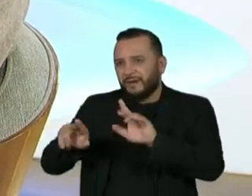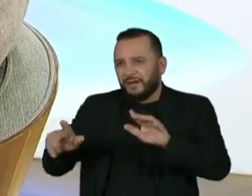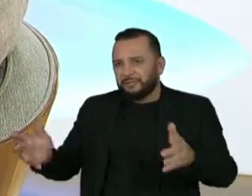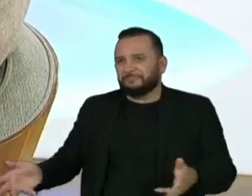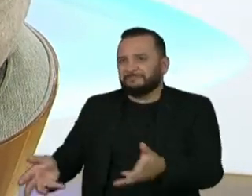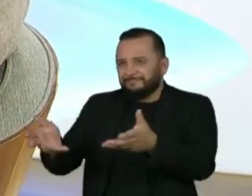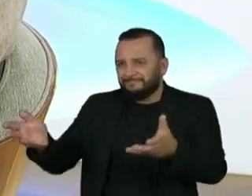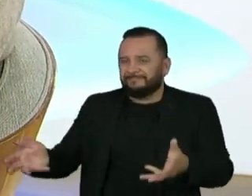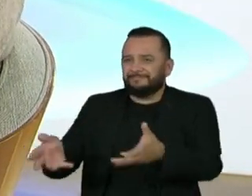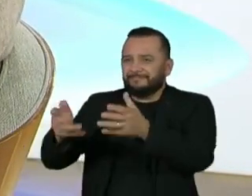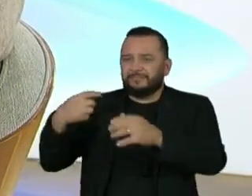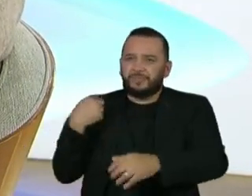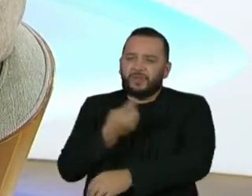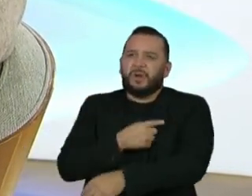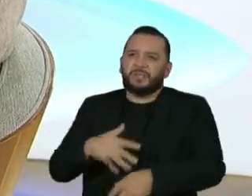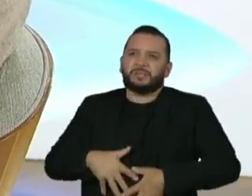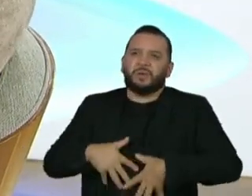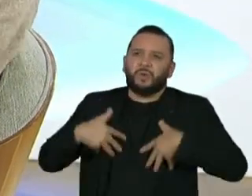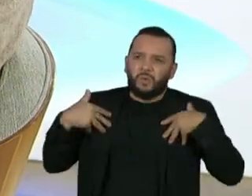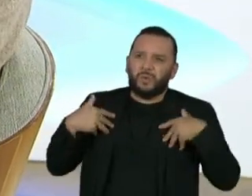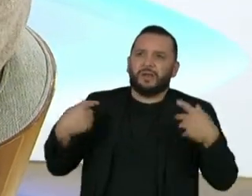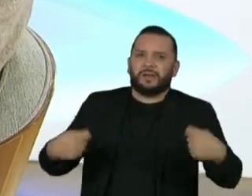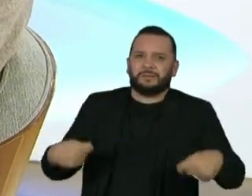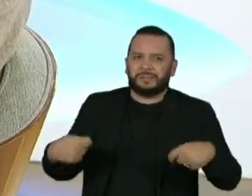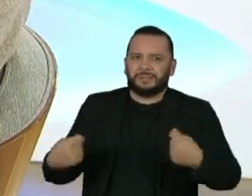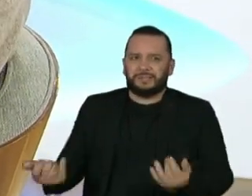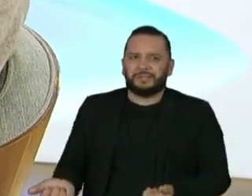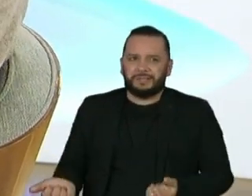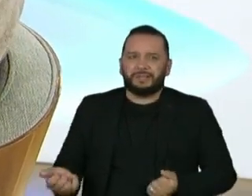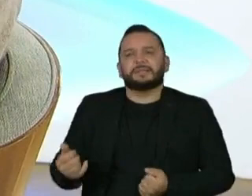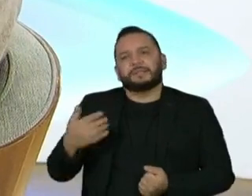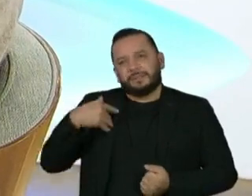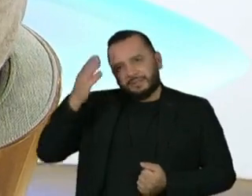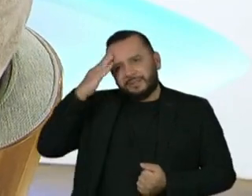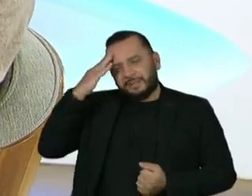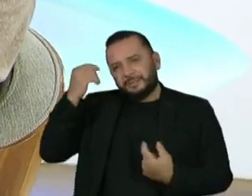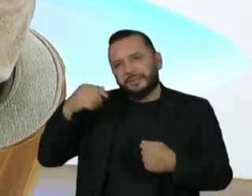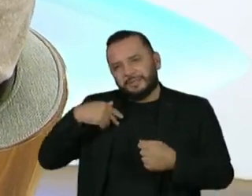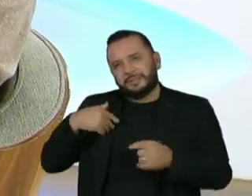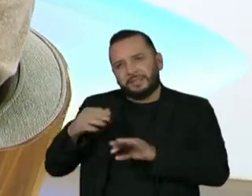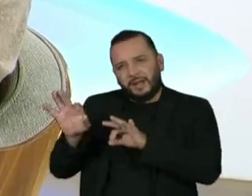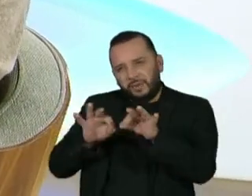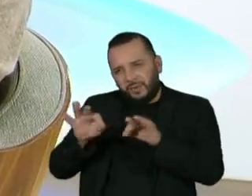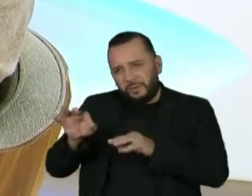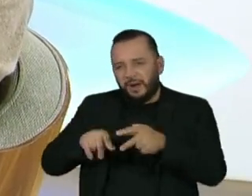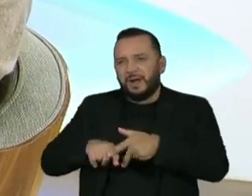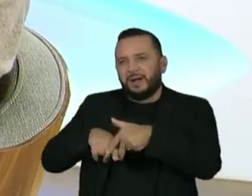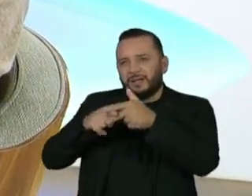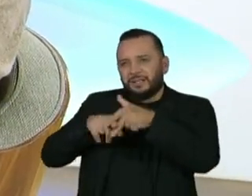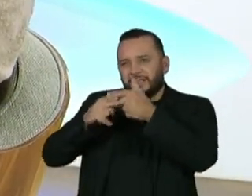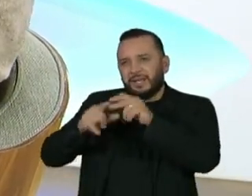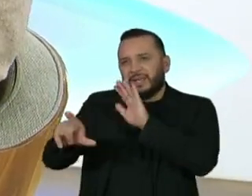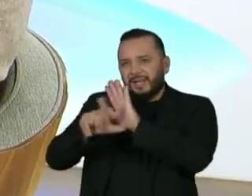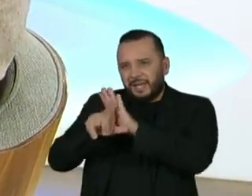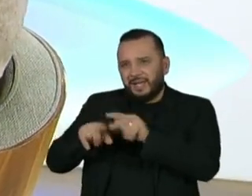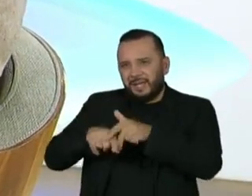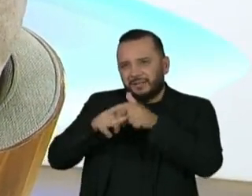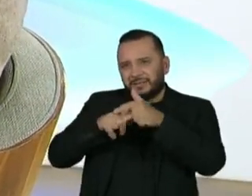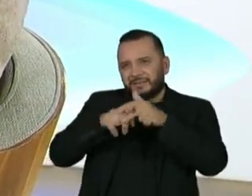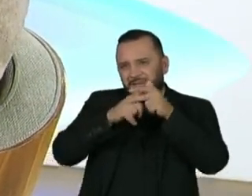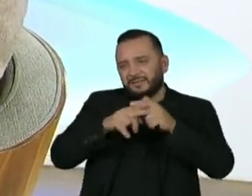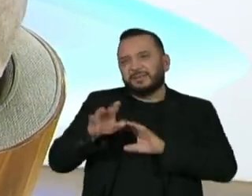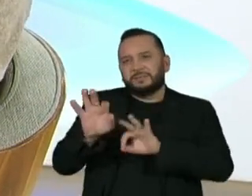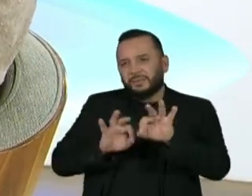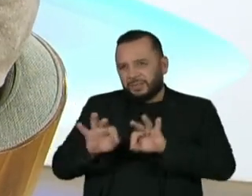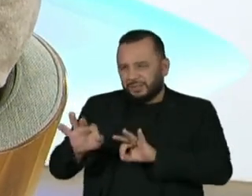gente se orgulhar, a se devia se orgulhar, porque é claro que sempre precisa de reformulação, faz parte reformular leis de incentivo, mas é um